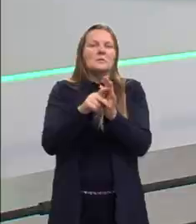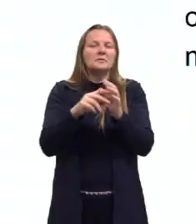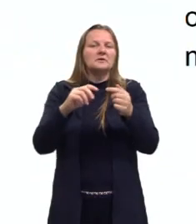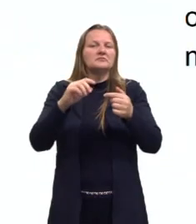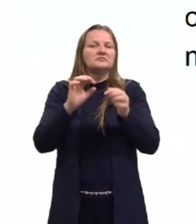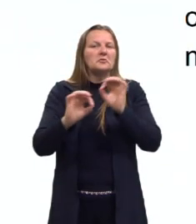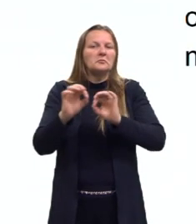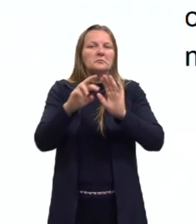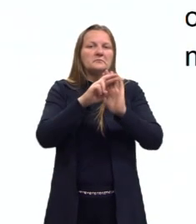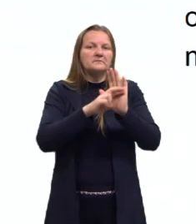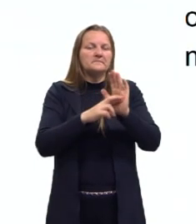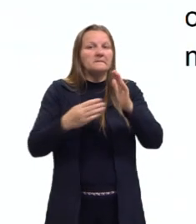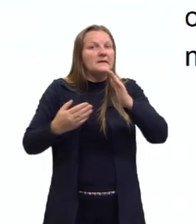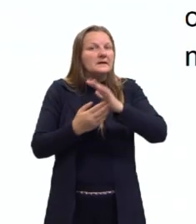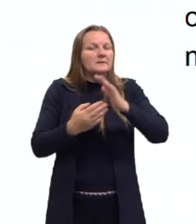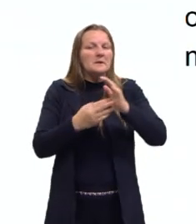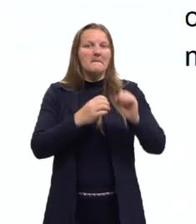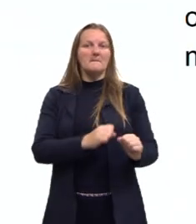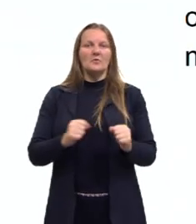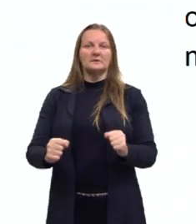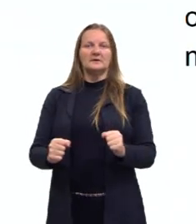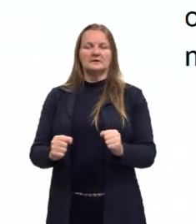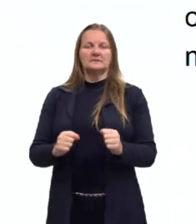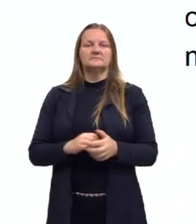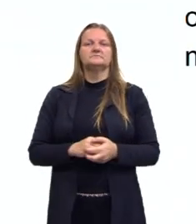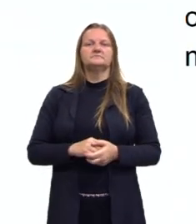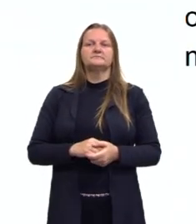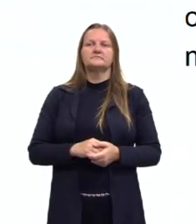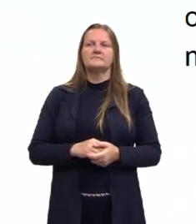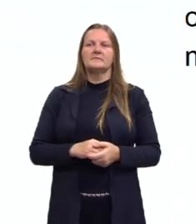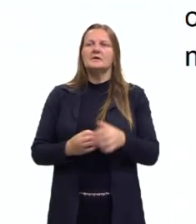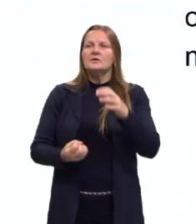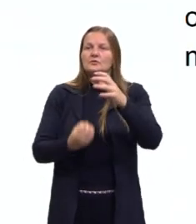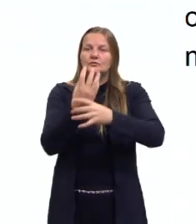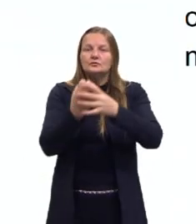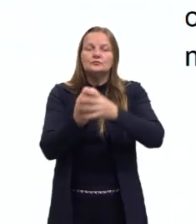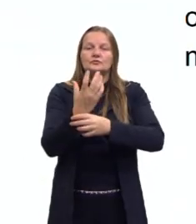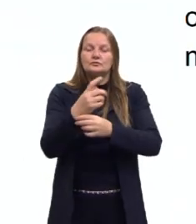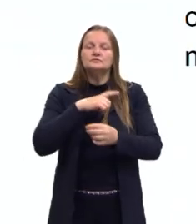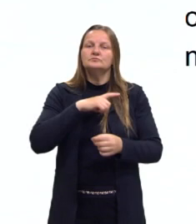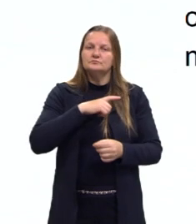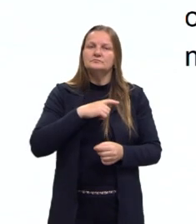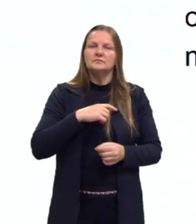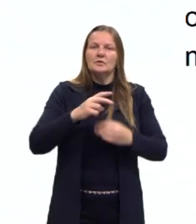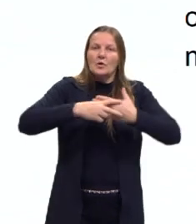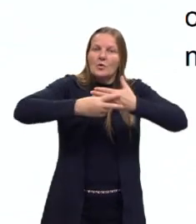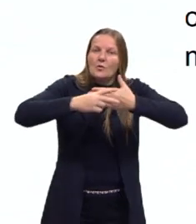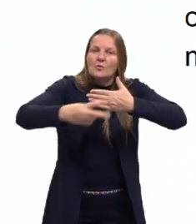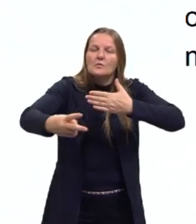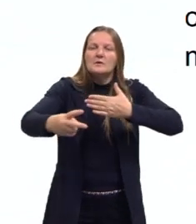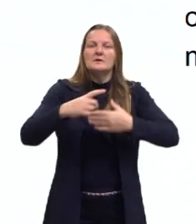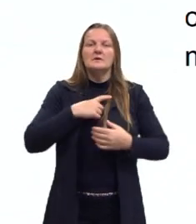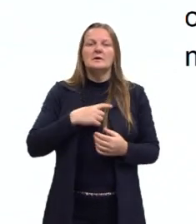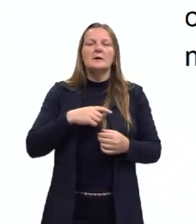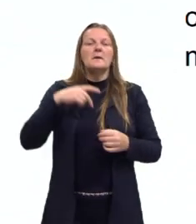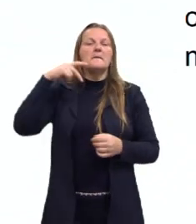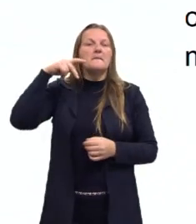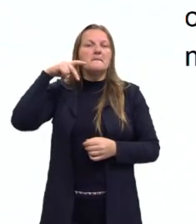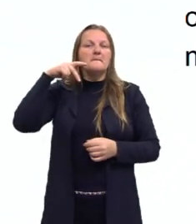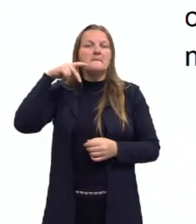mais de limite no poder do Kizar. E surge aí, como consequência também, os partidos